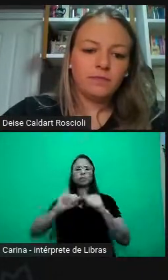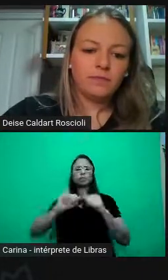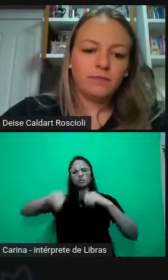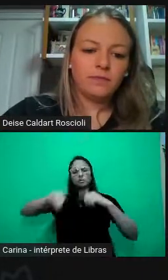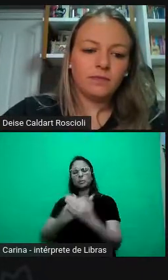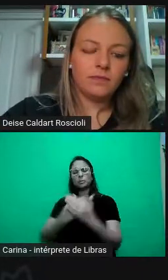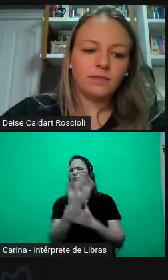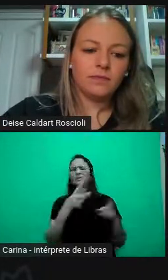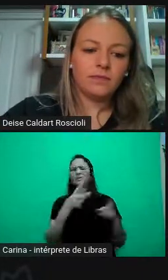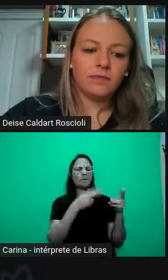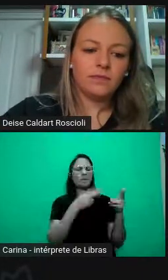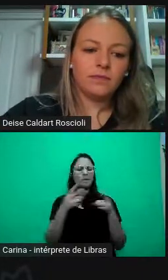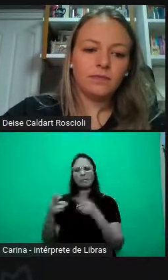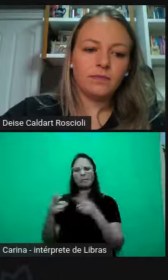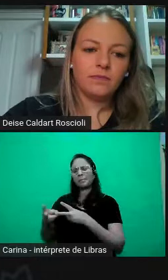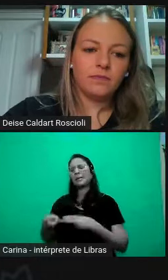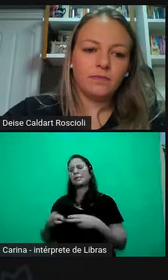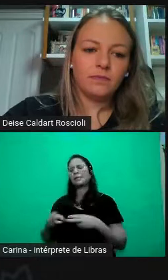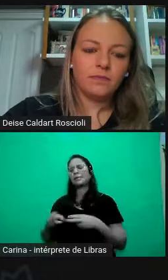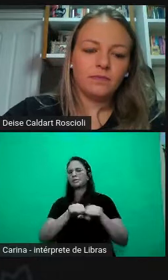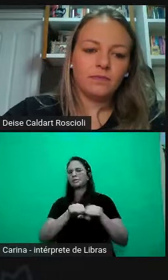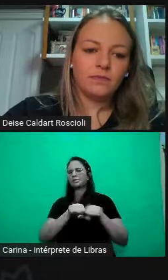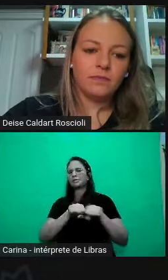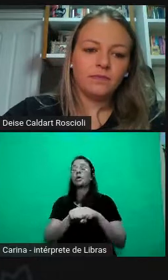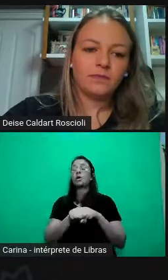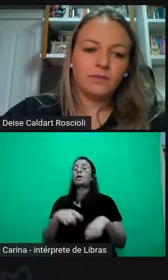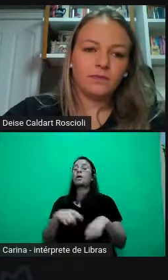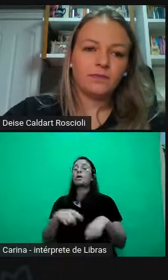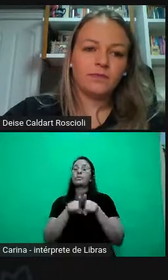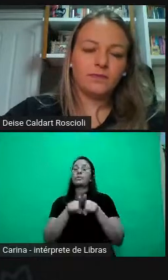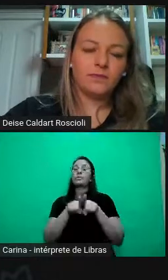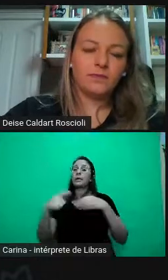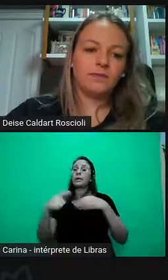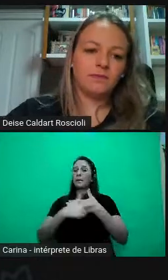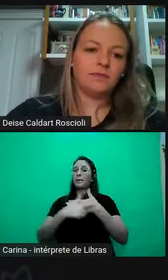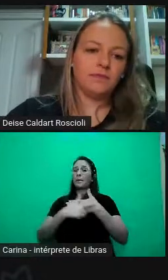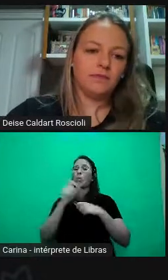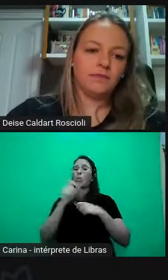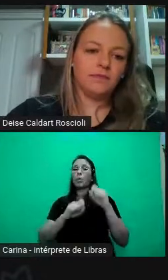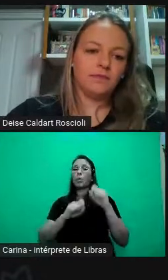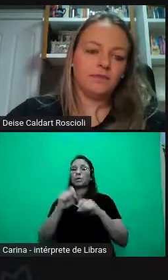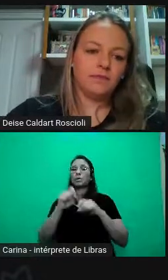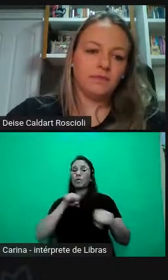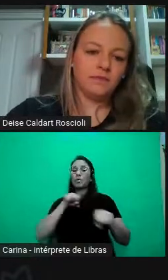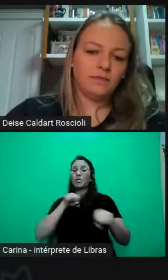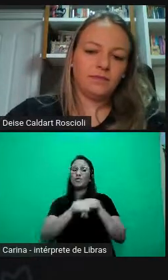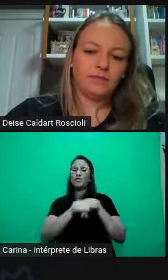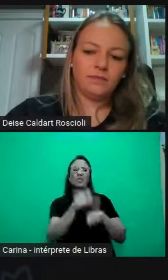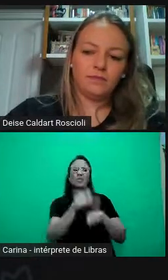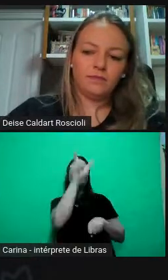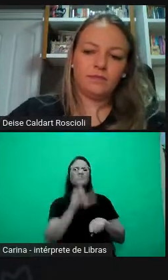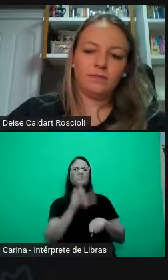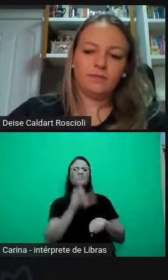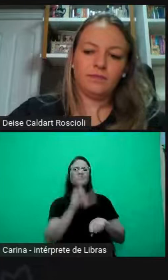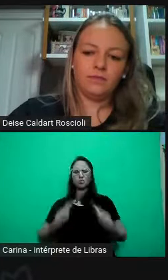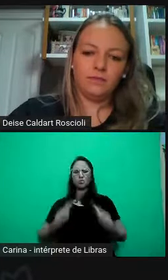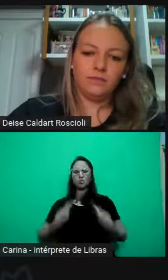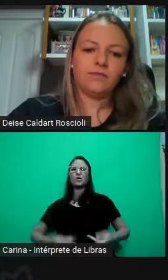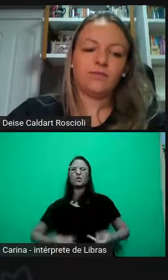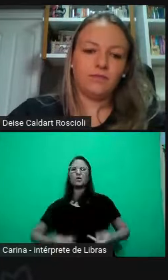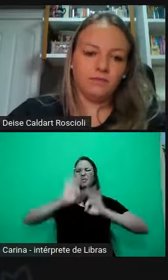durante a formação, mais do que isso, o nosso papel é formar pessoas preparadas para a diferença.